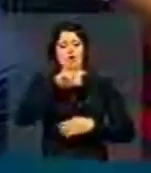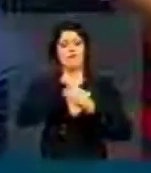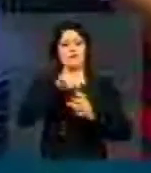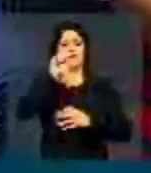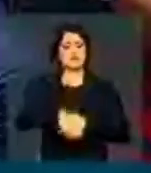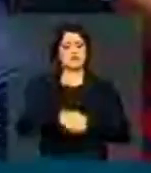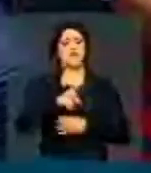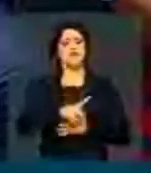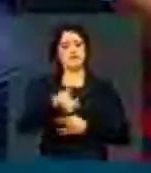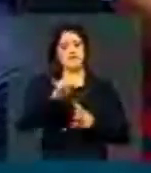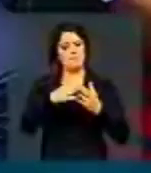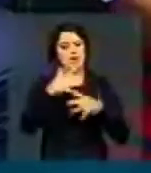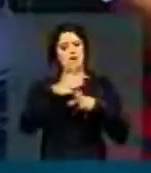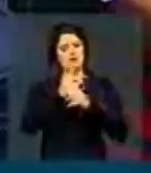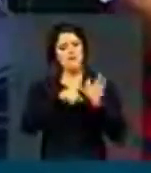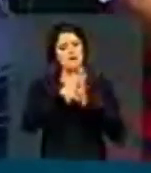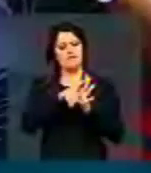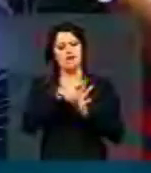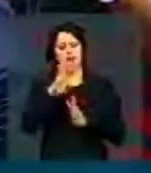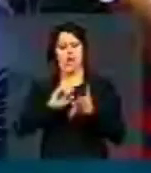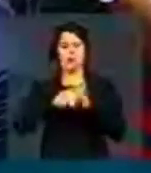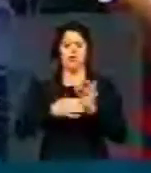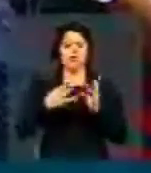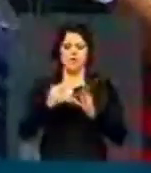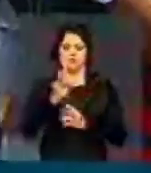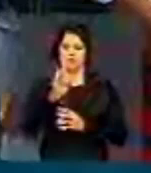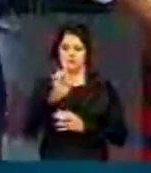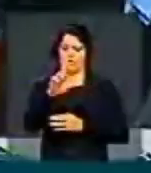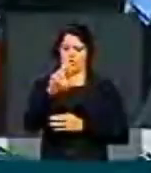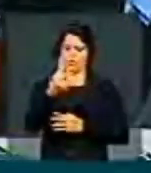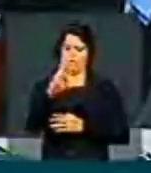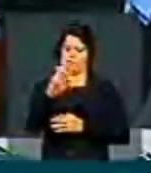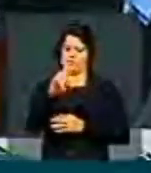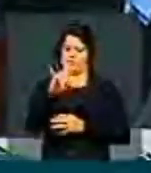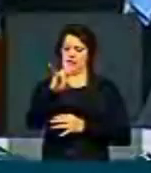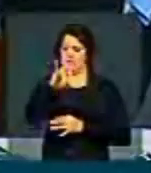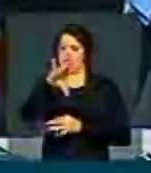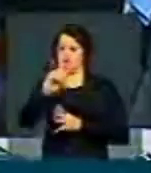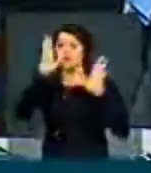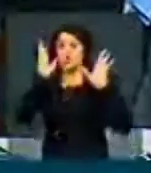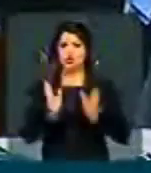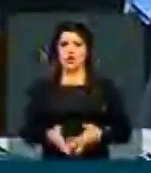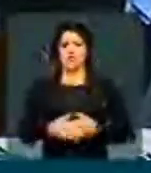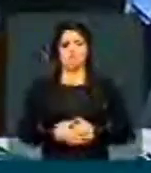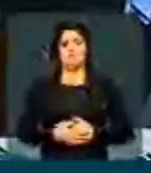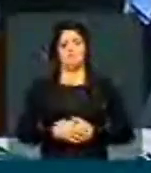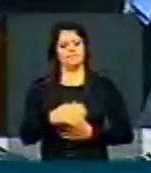sim, vamos pedir verificação e obstrução. Fator previdenciário já. PV, PPS.